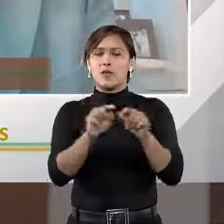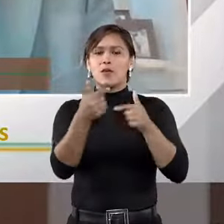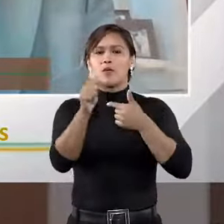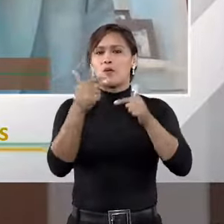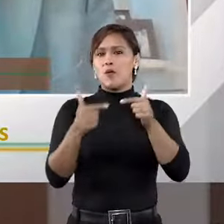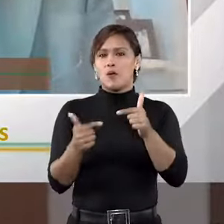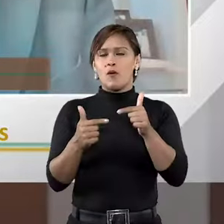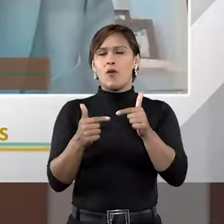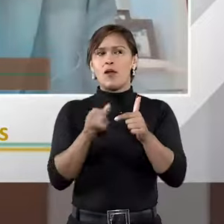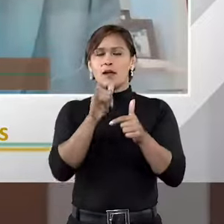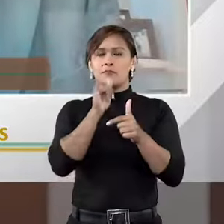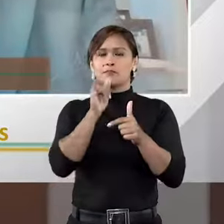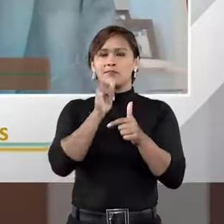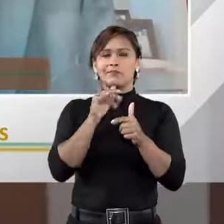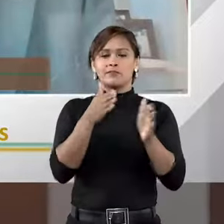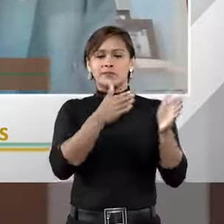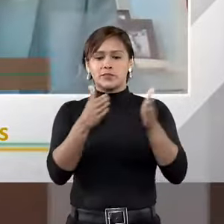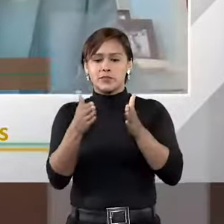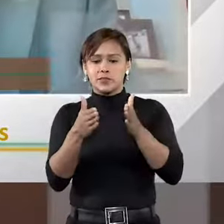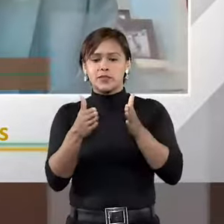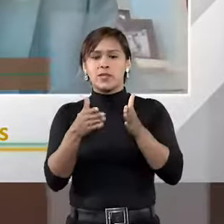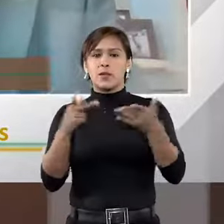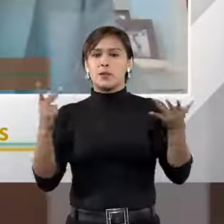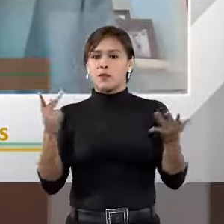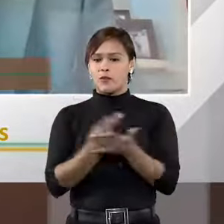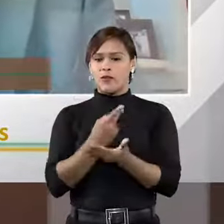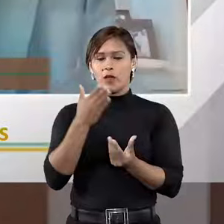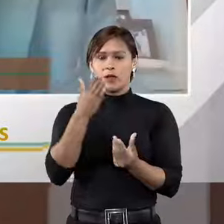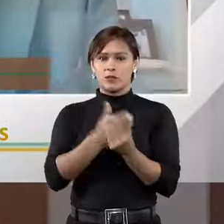questões de tempo de duração,